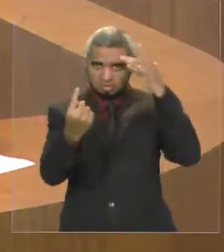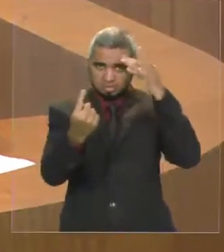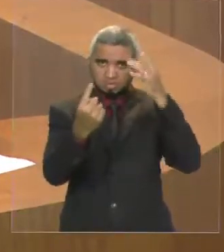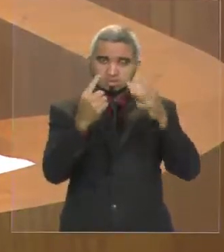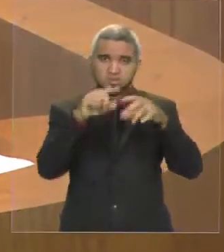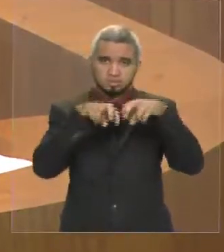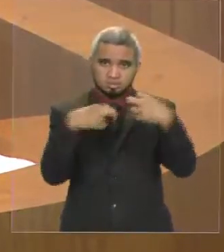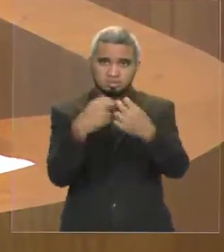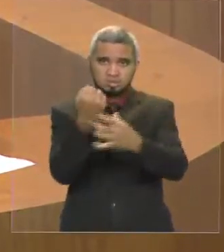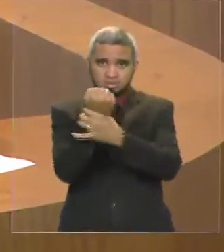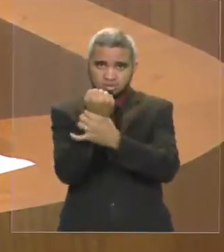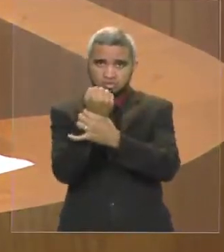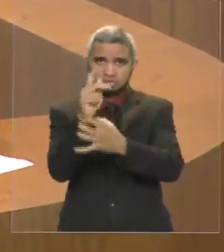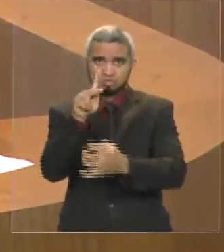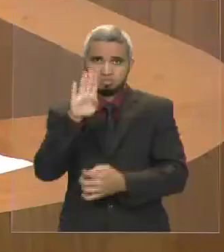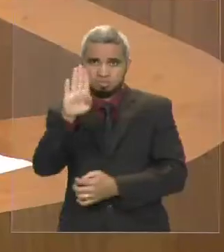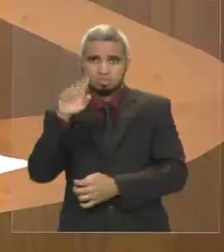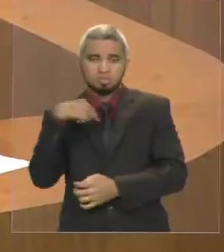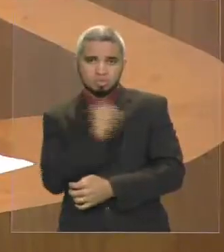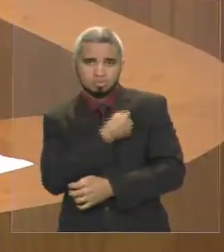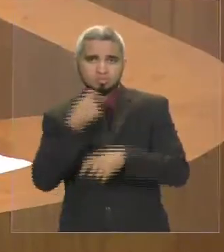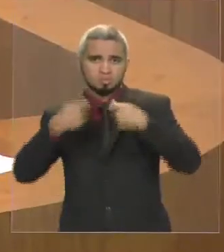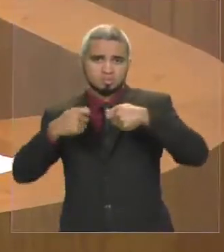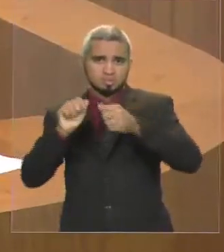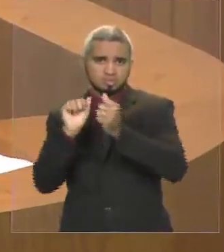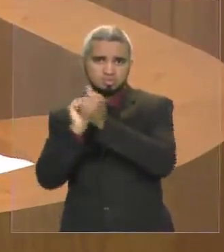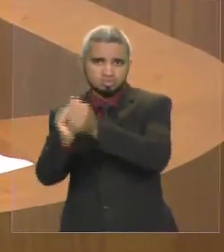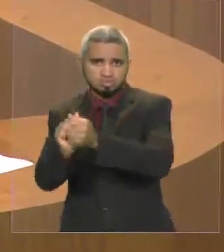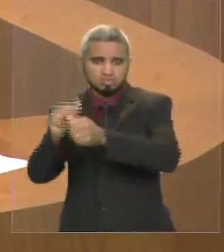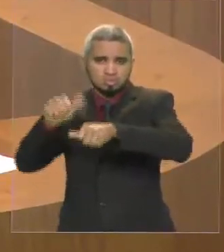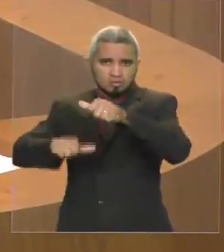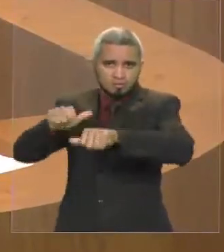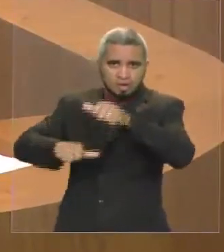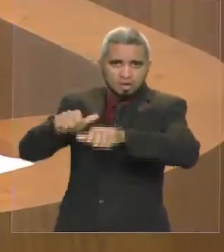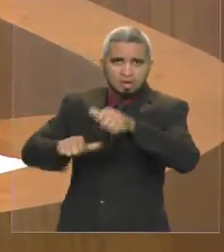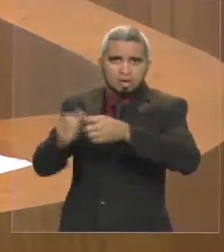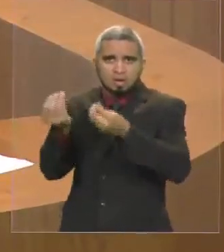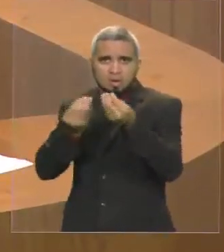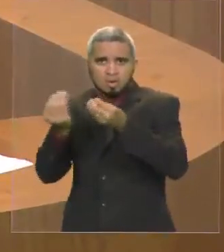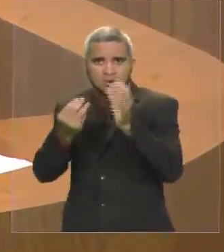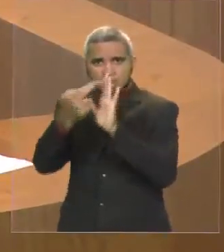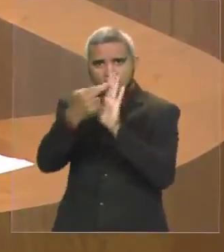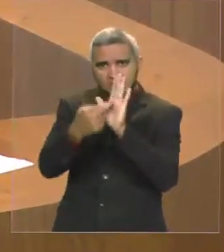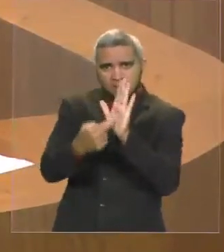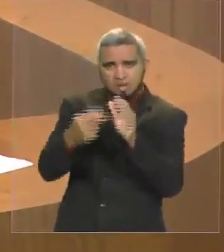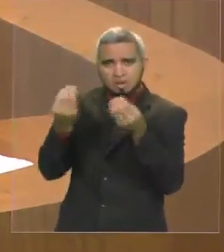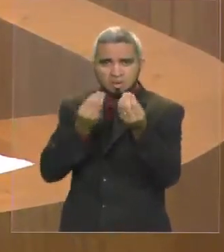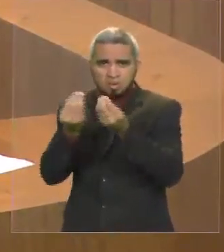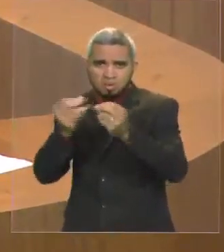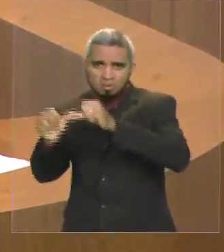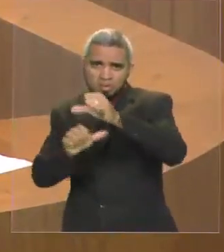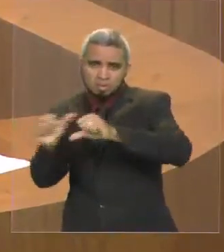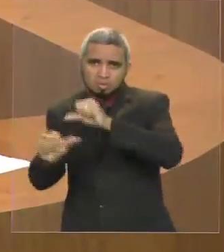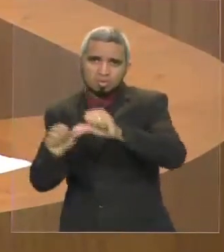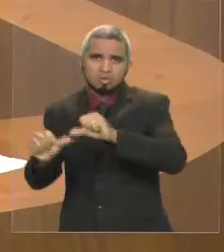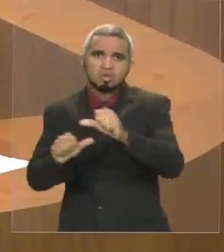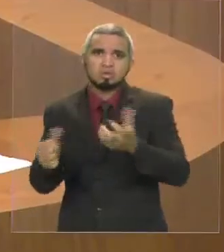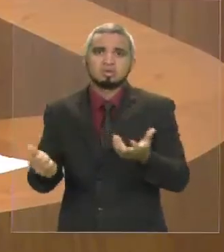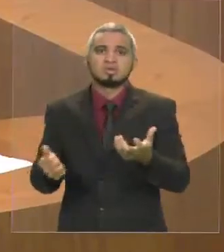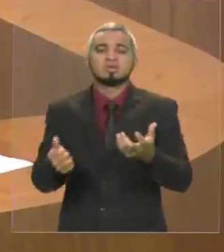para que nós possamos também acompanhar essas mudanças desta Casa Legislativa e também solicitando que seja